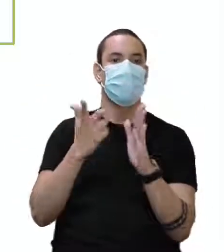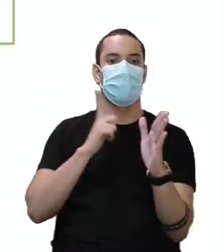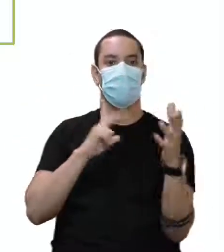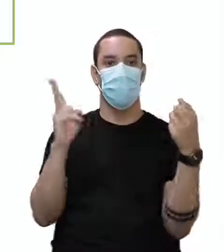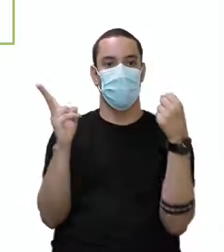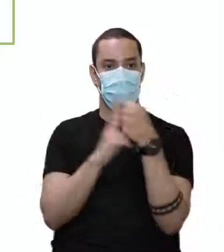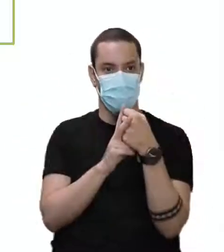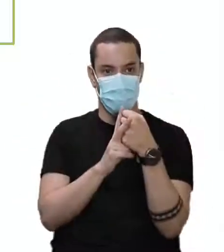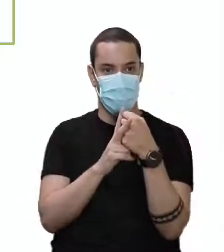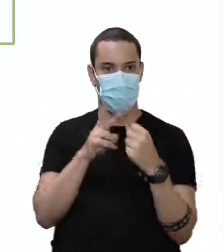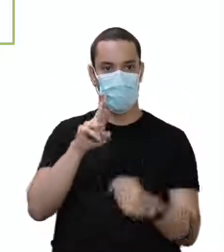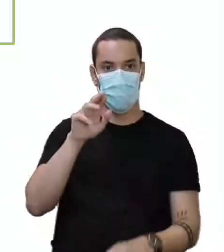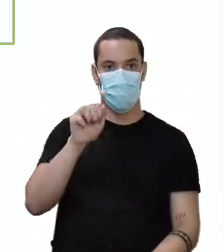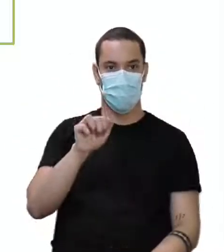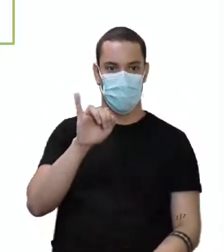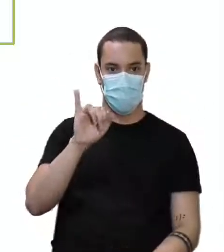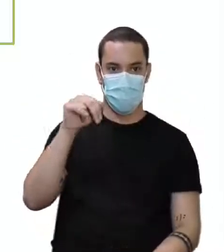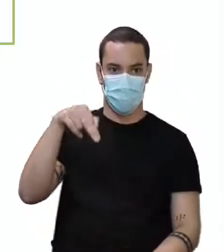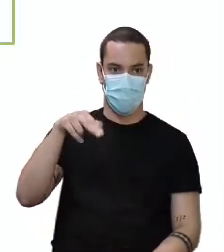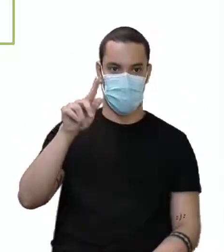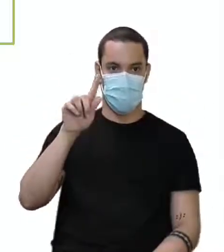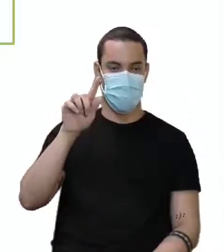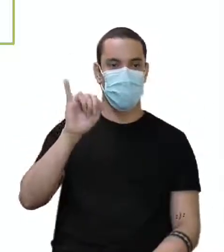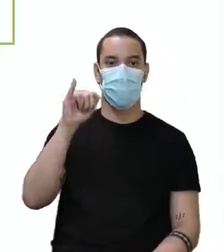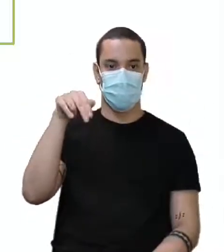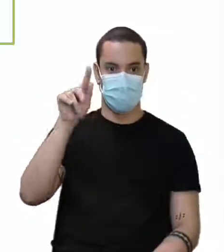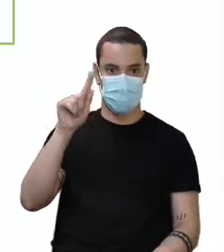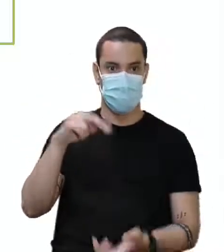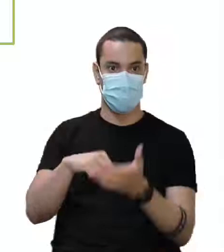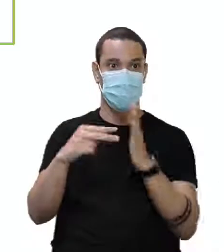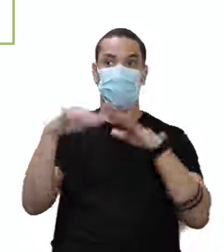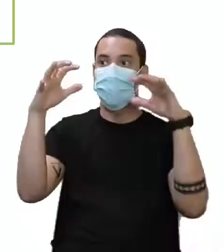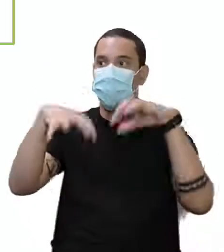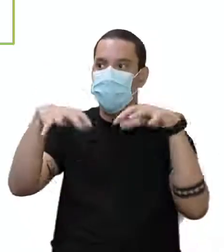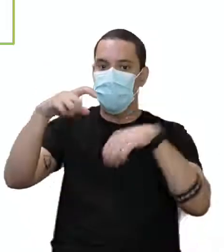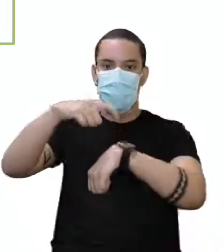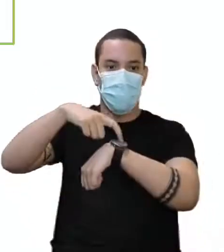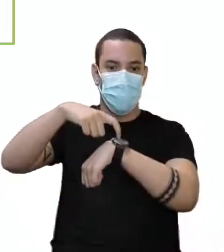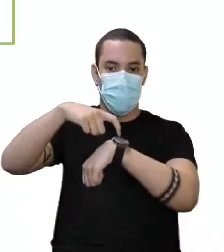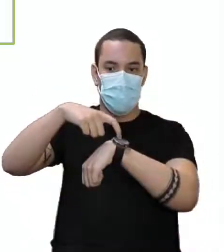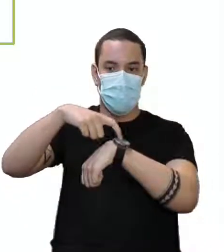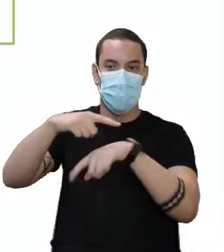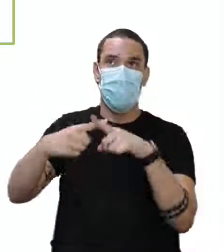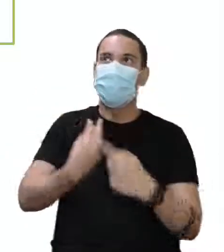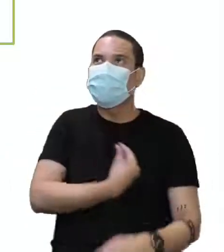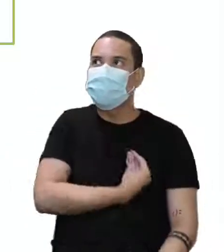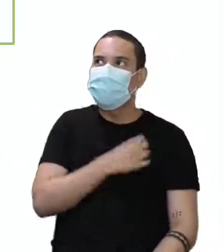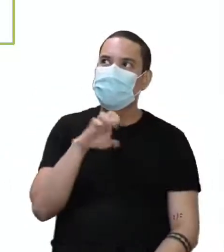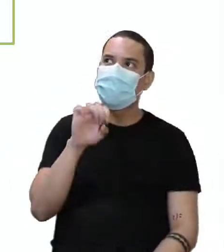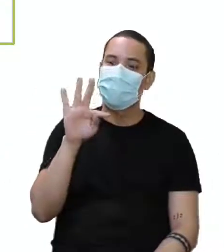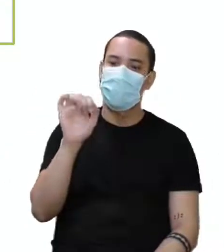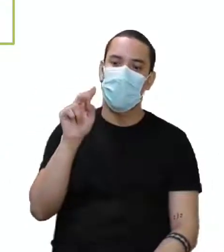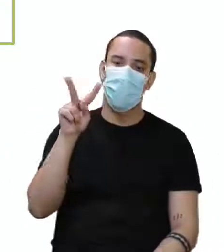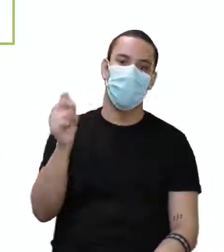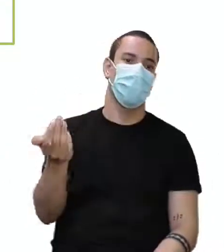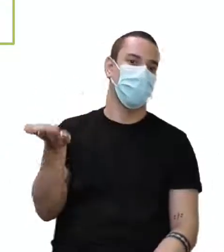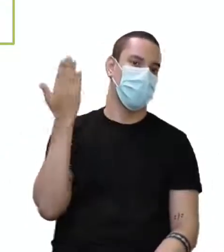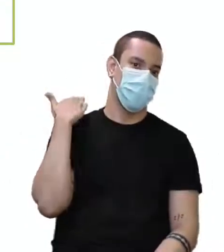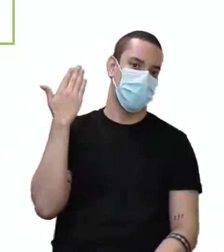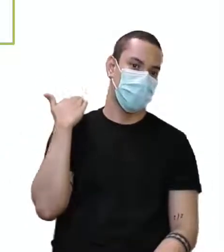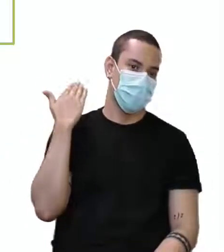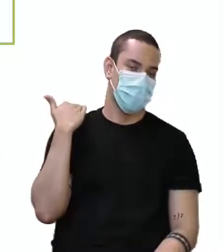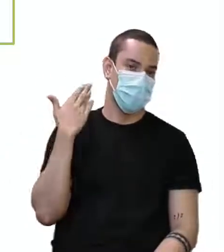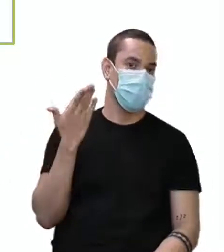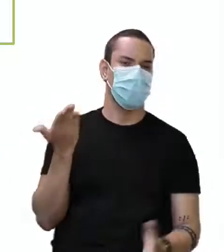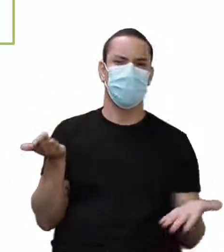verbo rain, rain. Aí, eu tenho o ing no final. Rain, chovendo. Eu quero falar, estava chovendo. Last